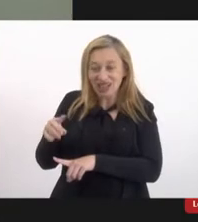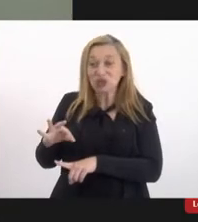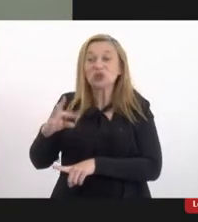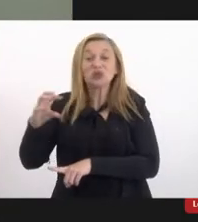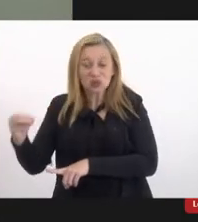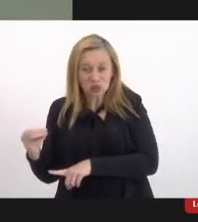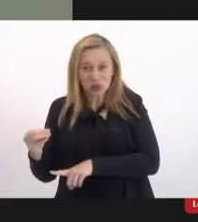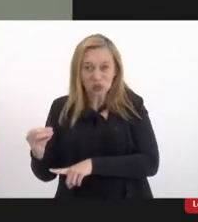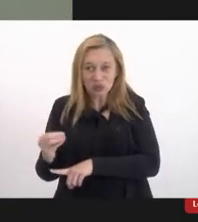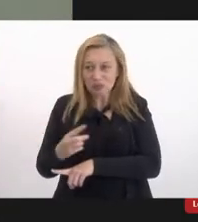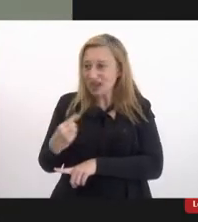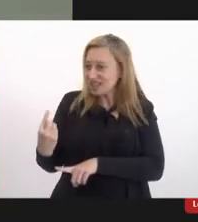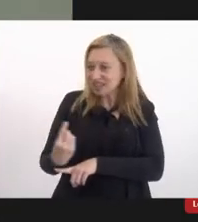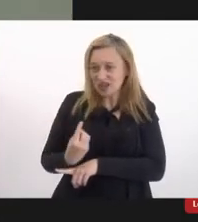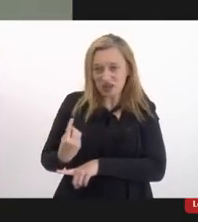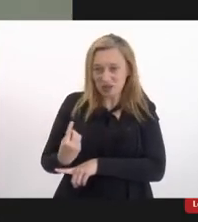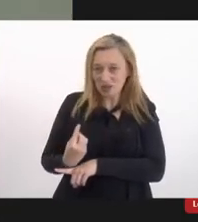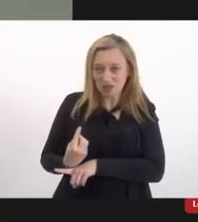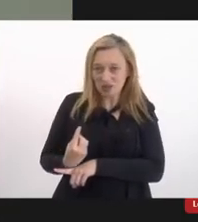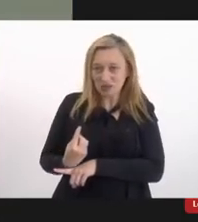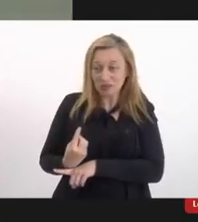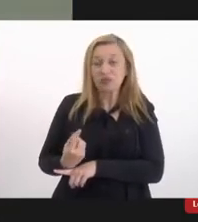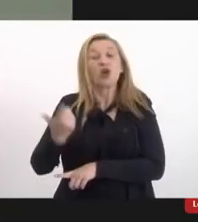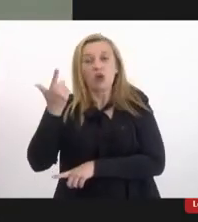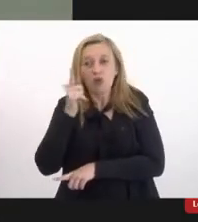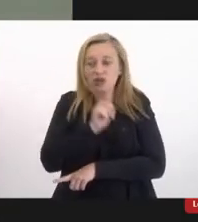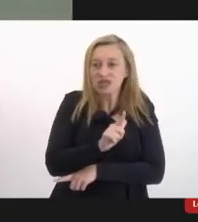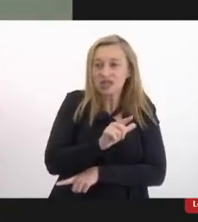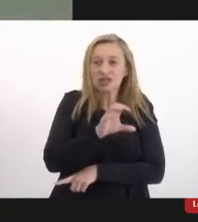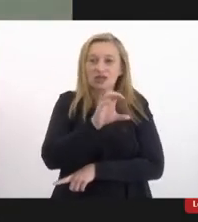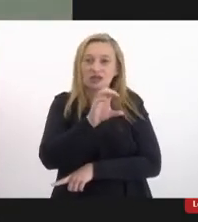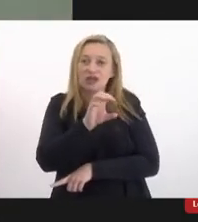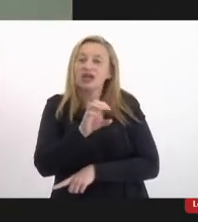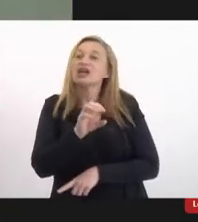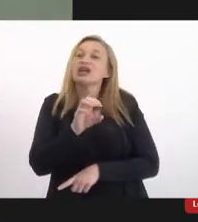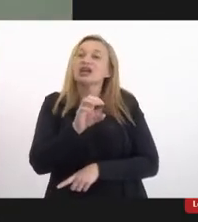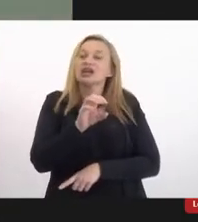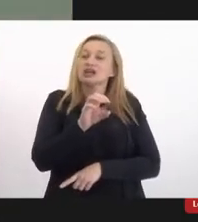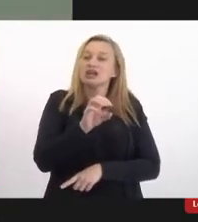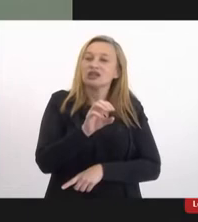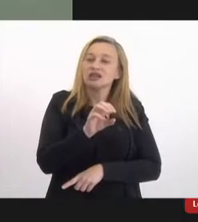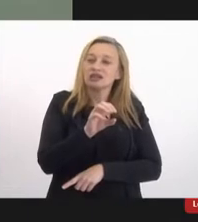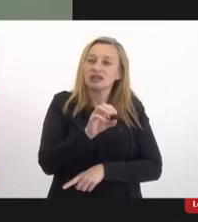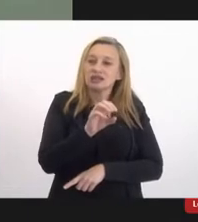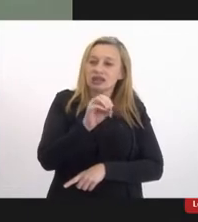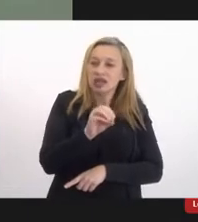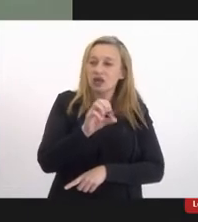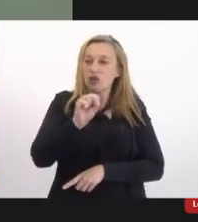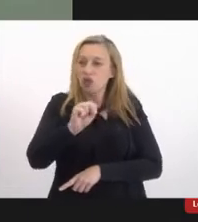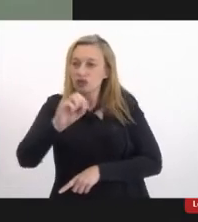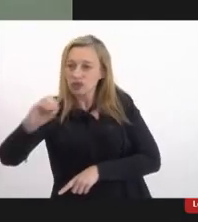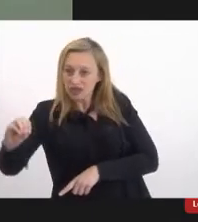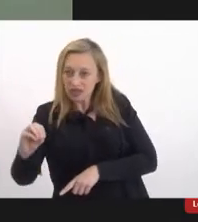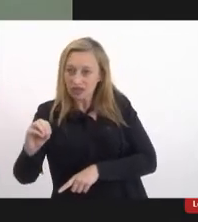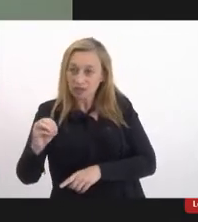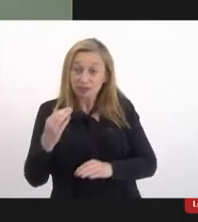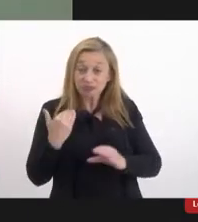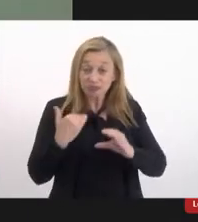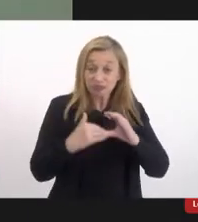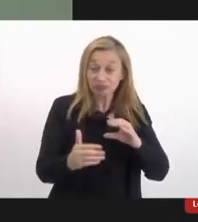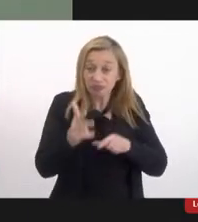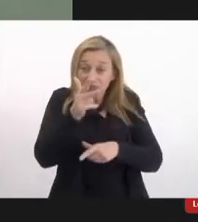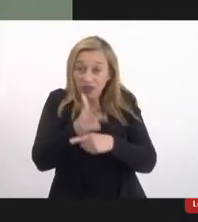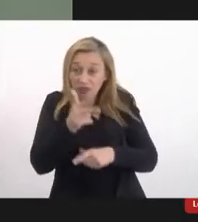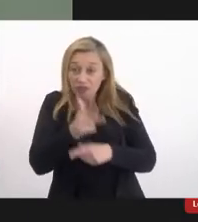o áudio não nos ouve nós conseguimos com 0800 fazer um vídeo para enviar o CNJ e mostrar